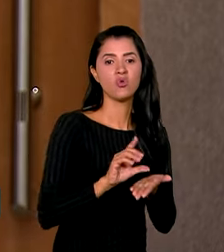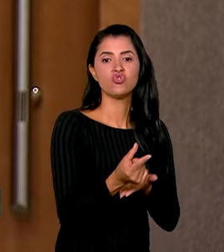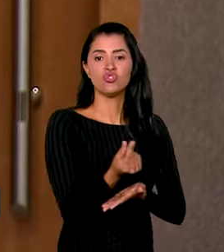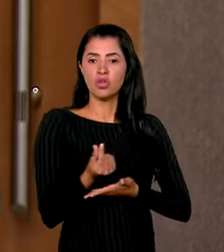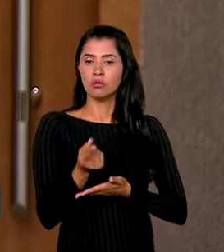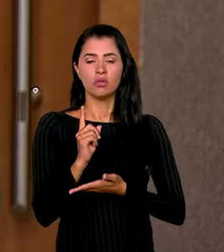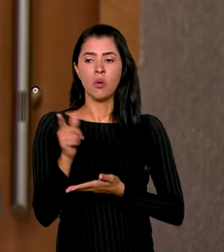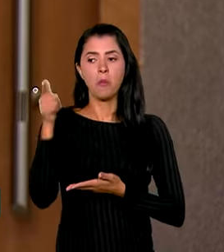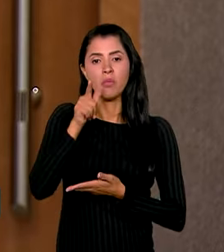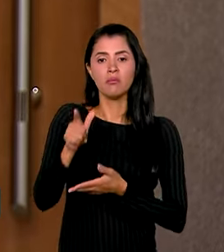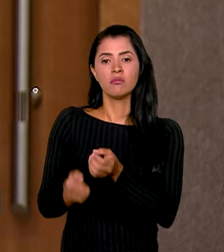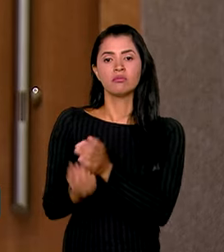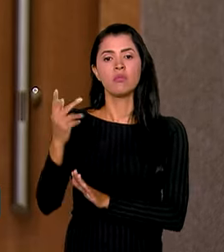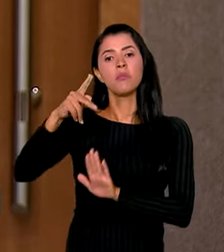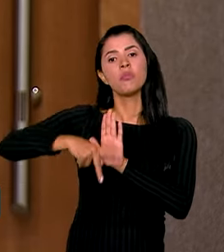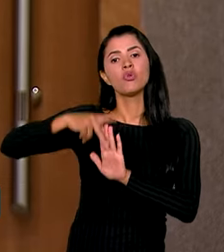simplesmente fazer o projeto